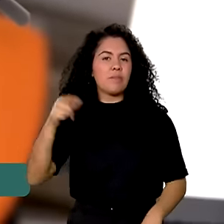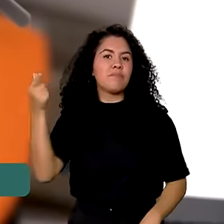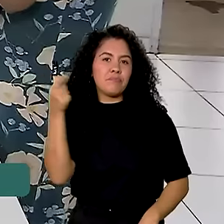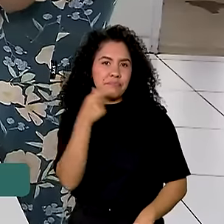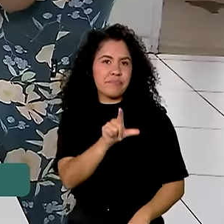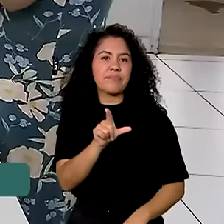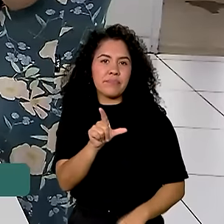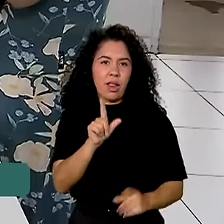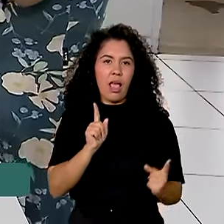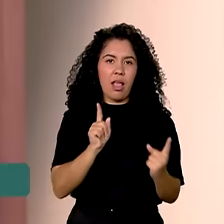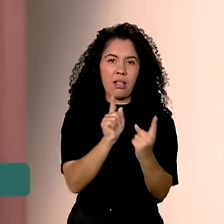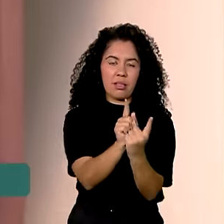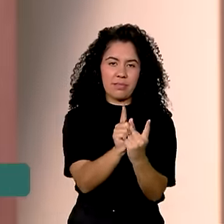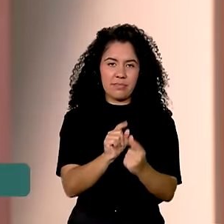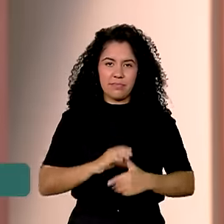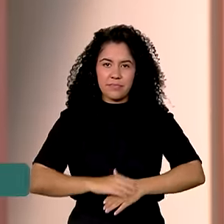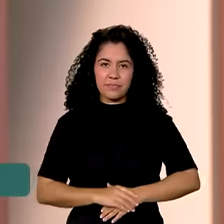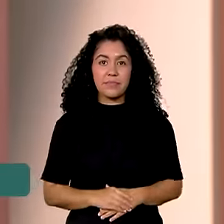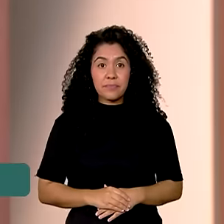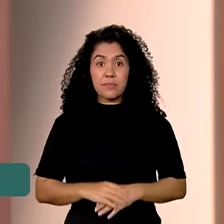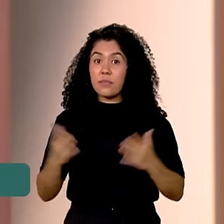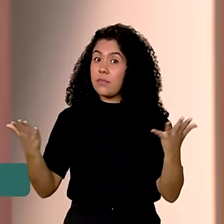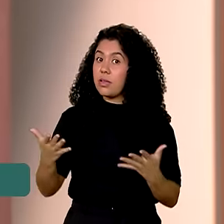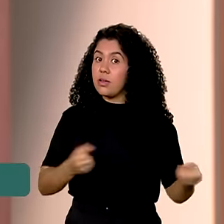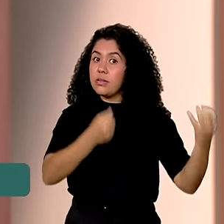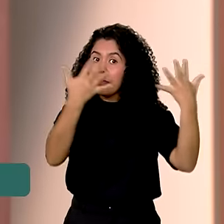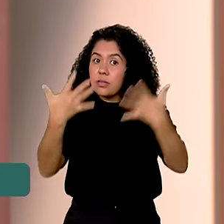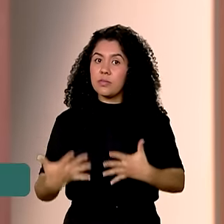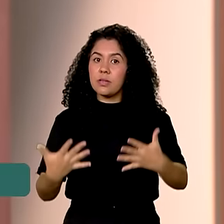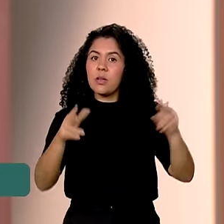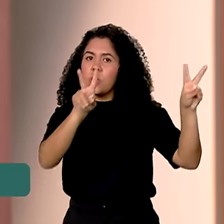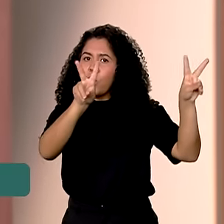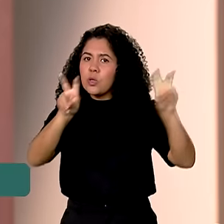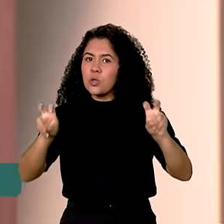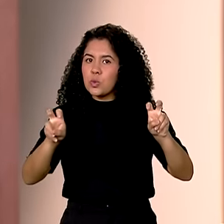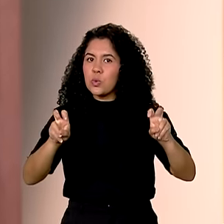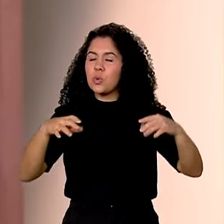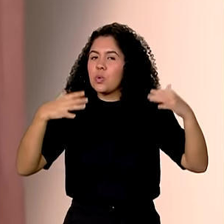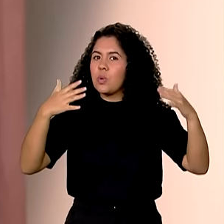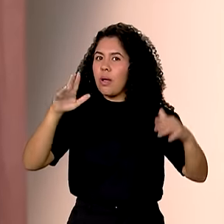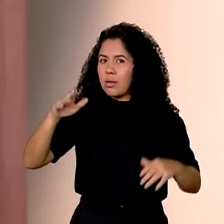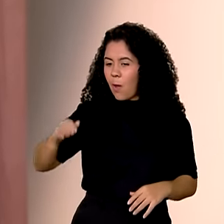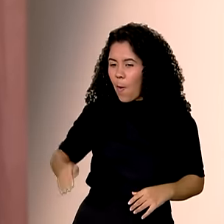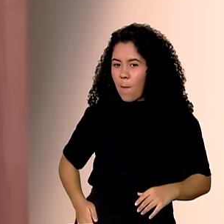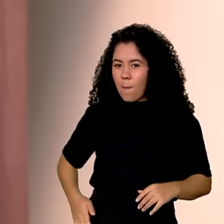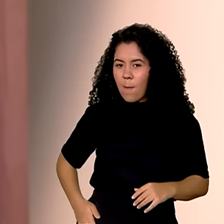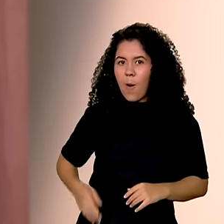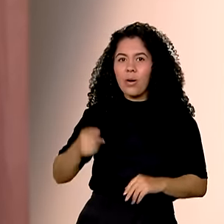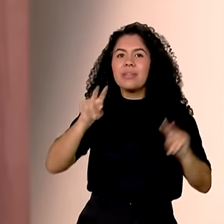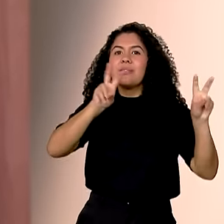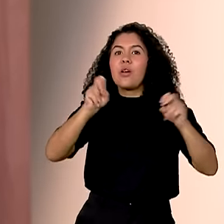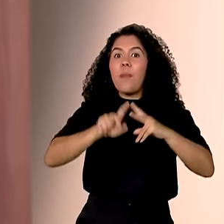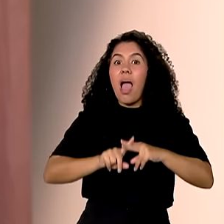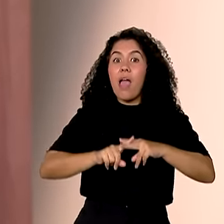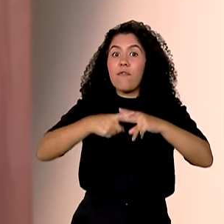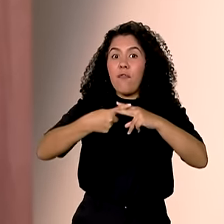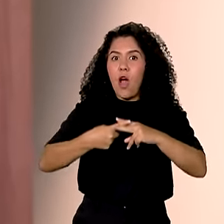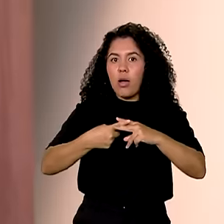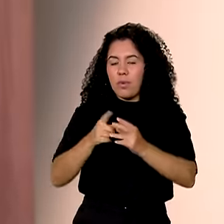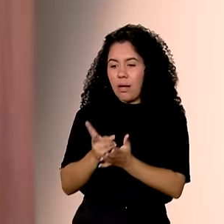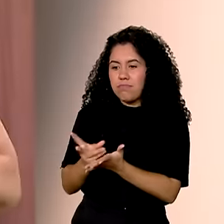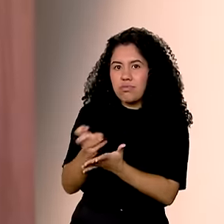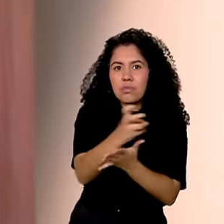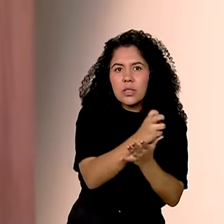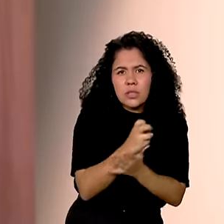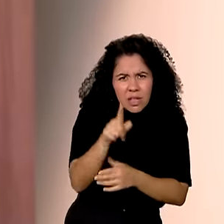beneficiados. E agora, um assunto que mexe no bolso de todo mundo, a reforma tributária. Mas você sabe